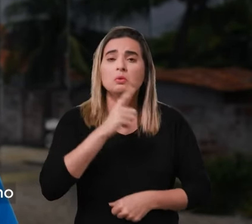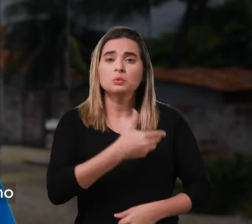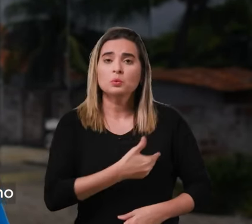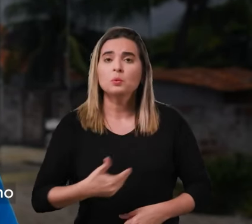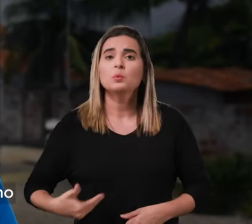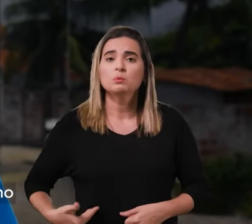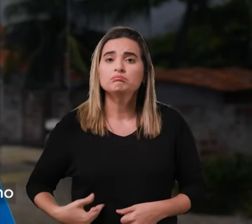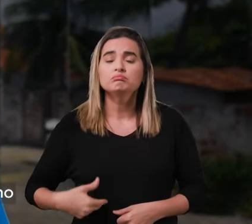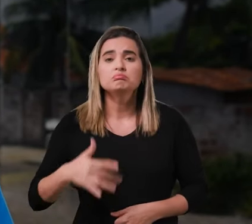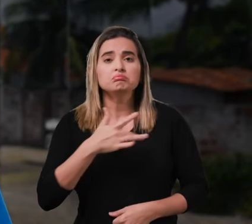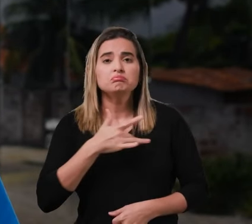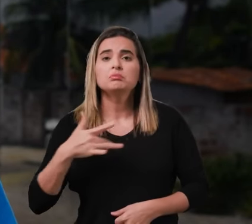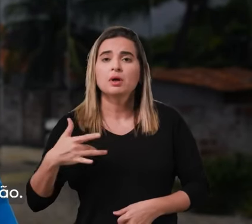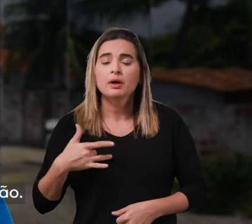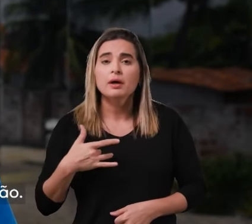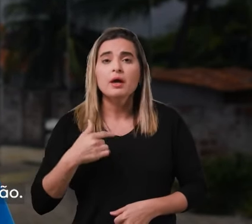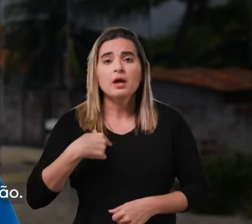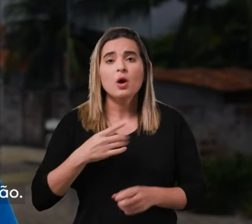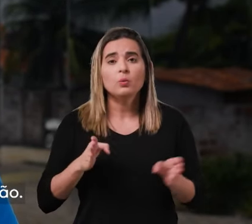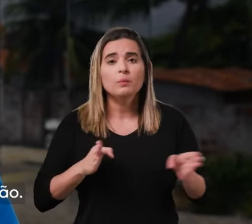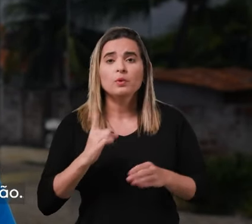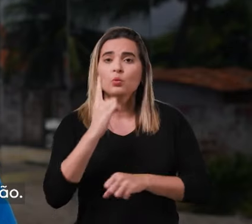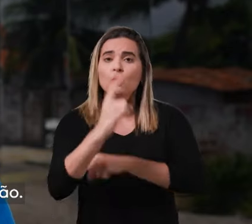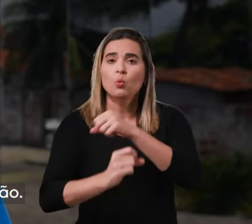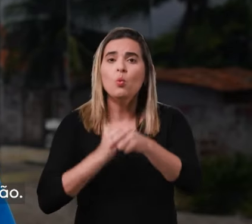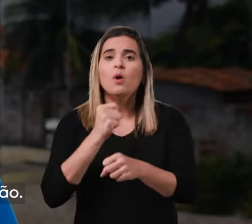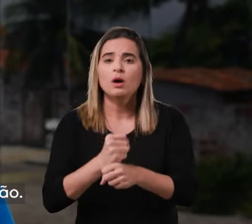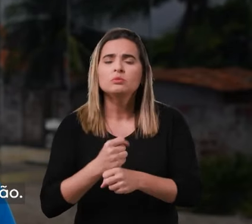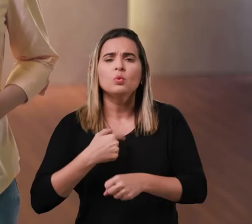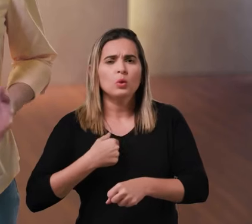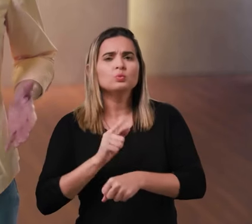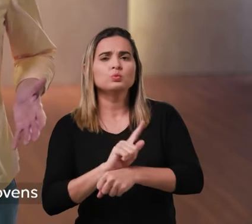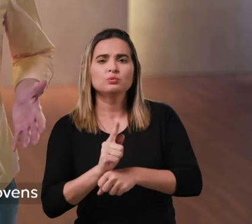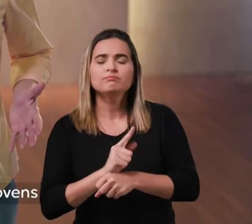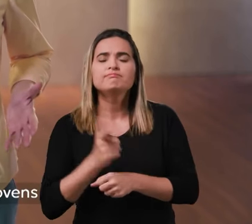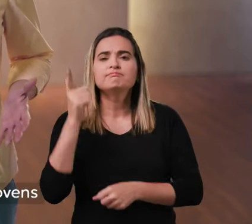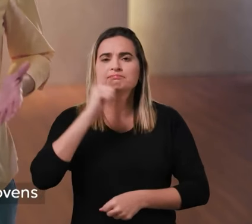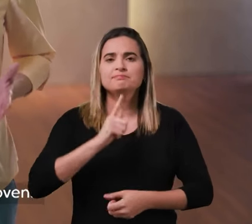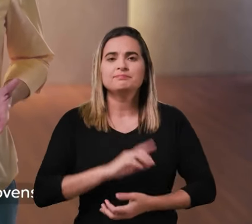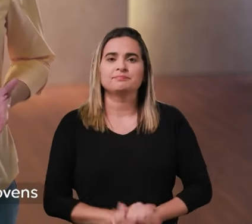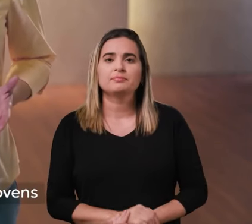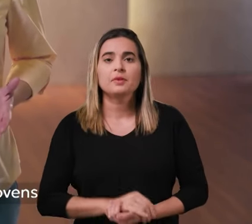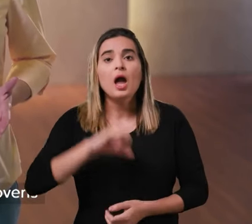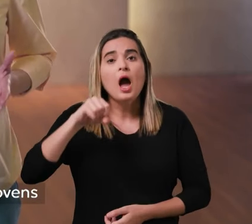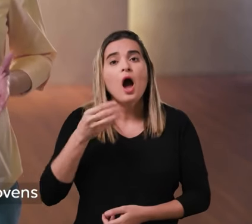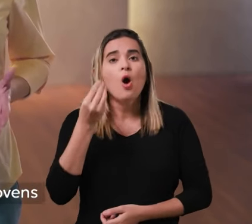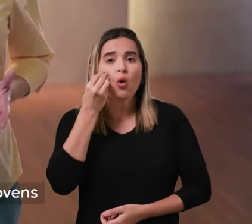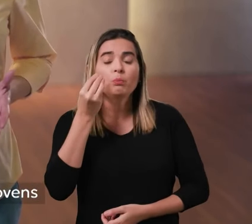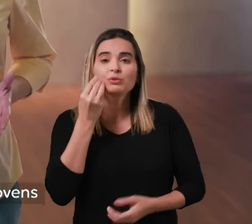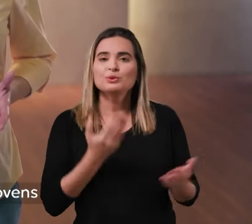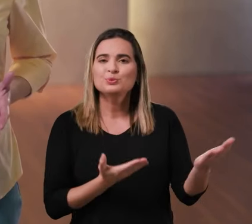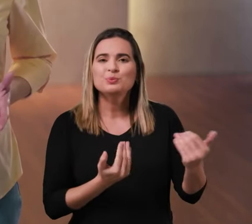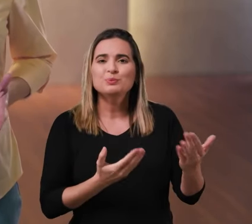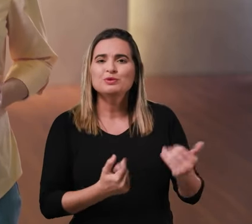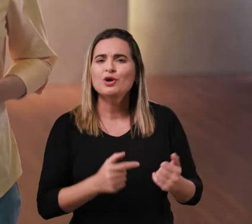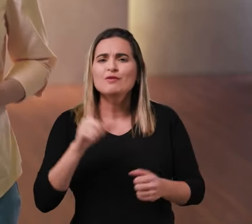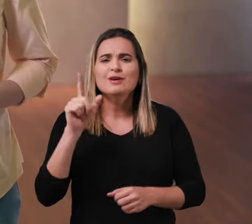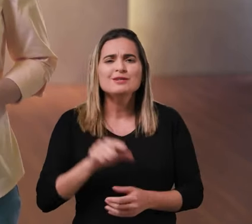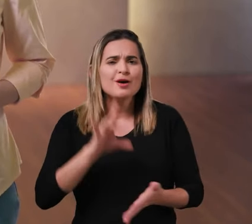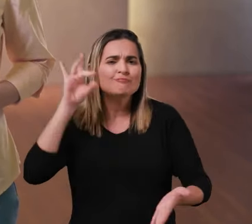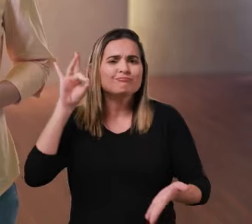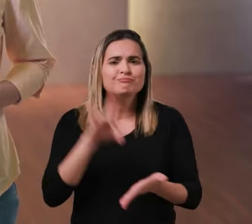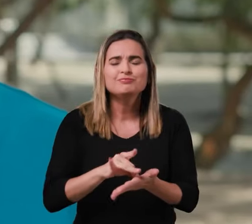compromisso que assumo logo no primeiro ano da minha gestão. A criação de oportunidades para os jovens é uma